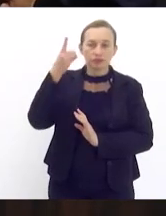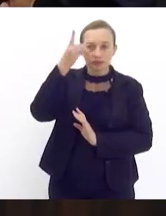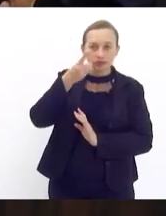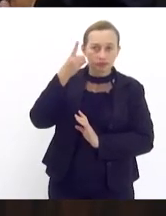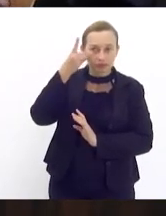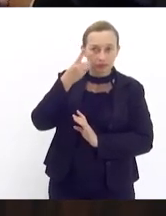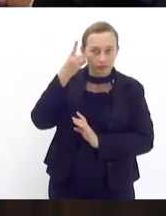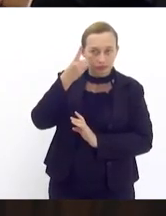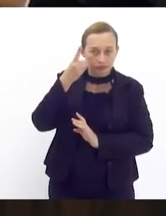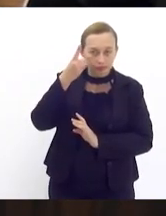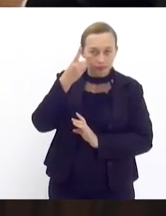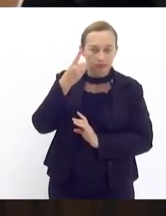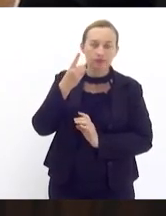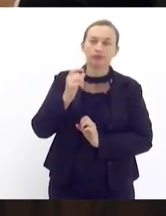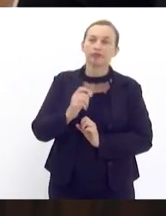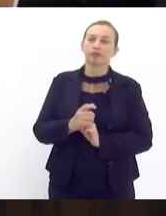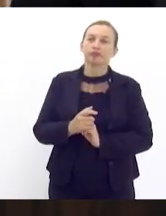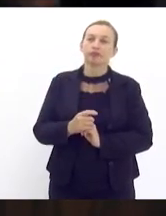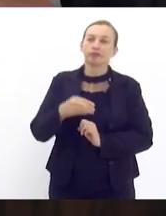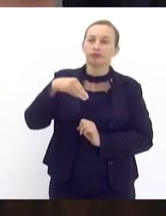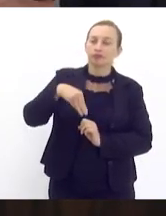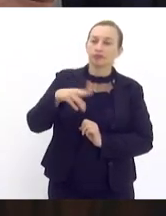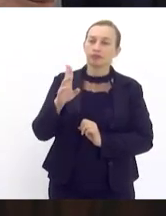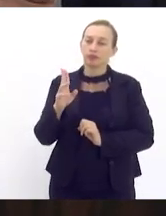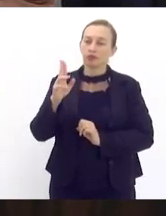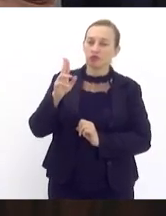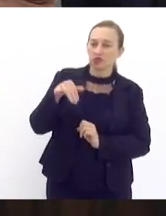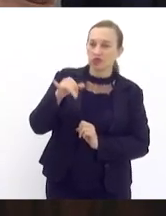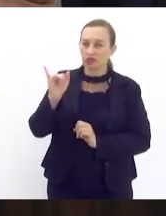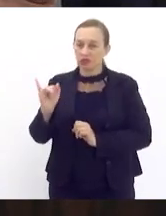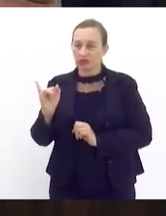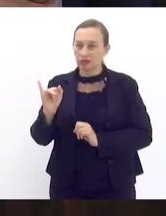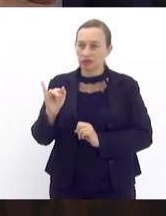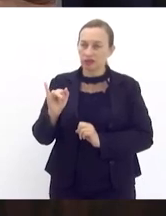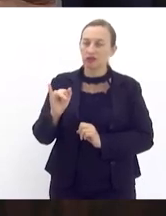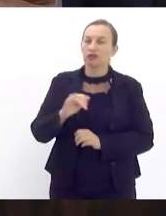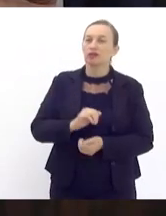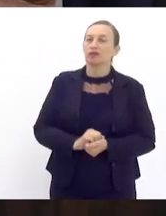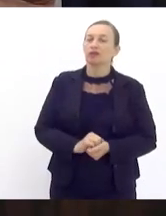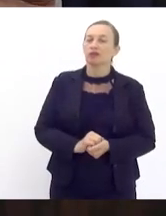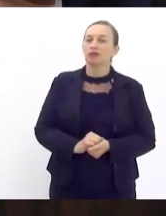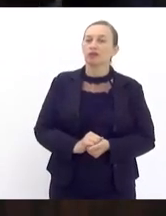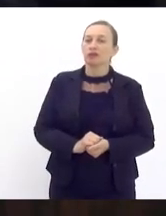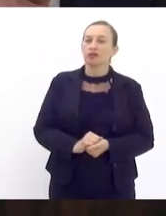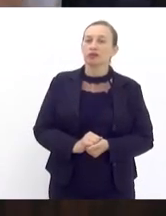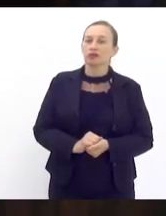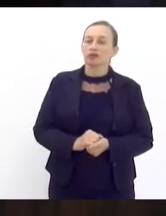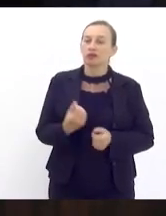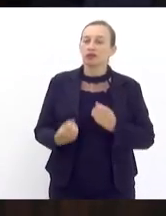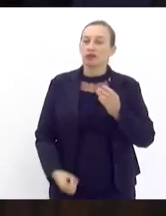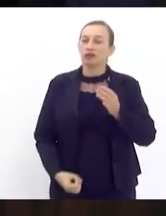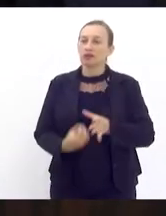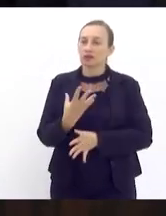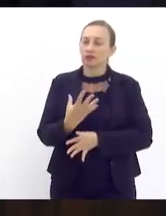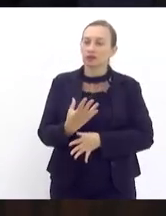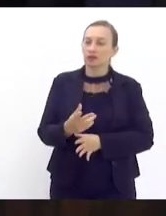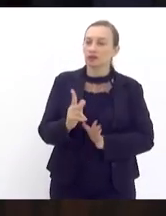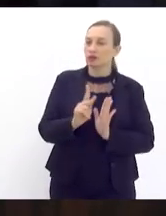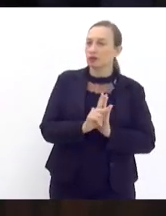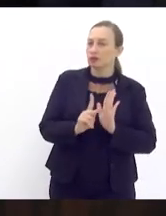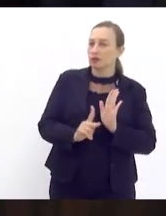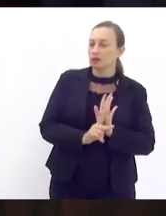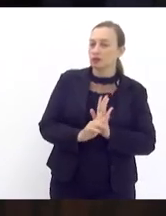do nosso nobre deputado Munir Neto que dispõe sobre a criação do projeto